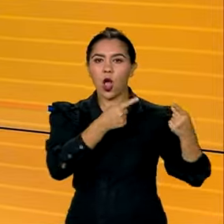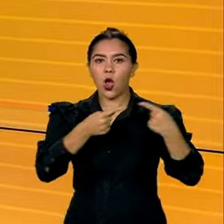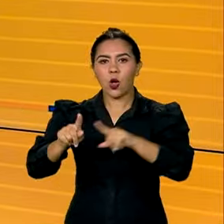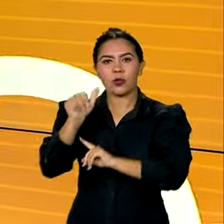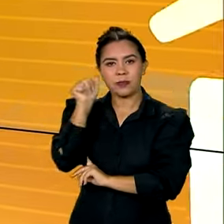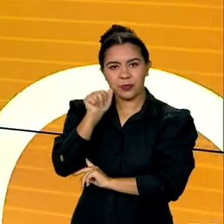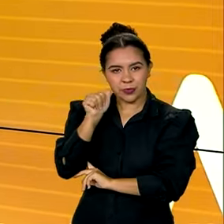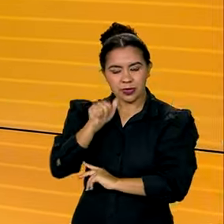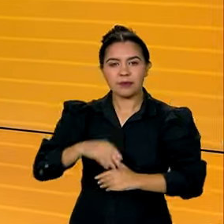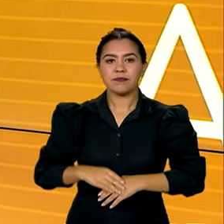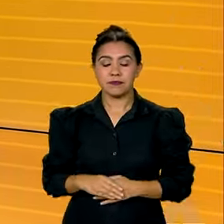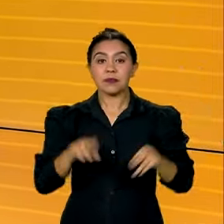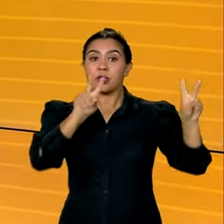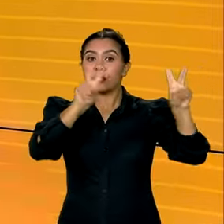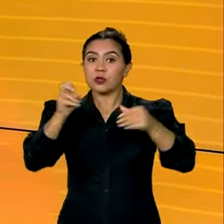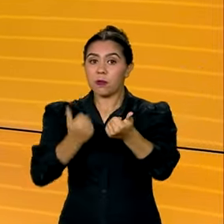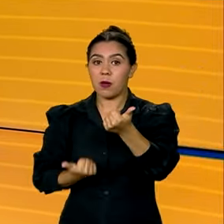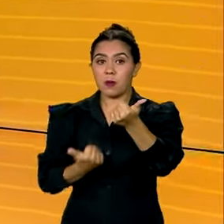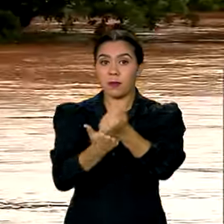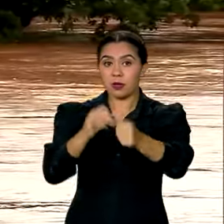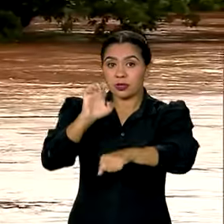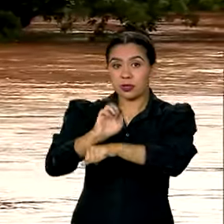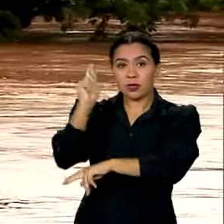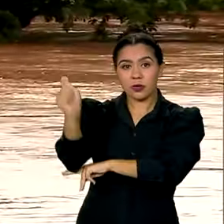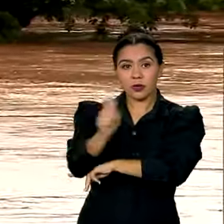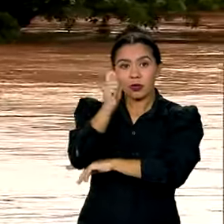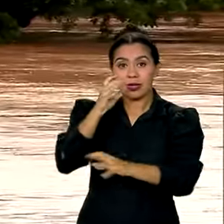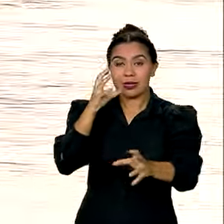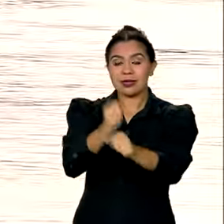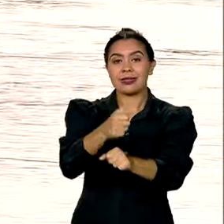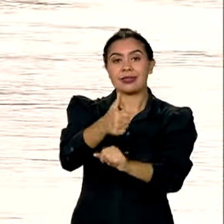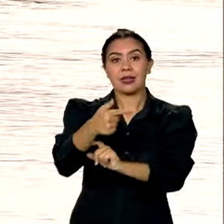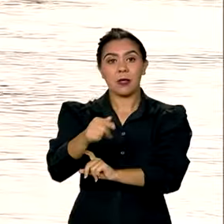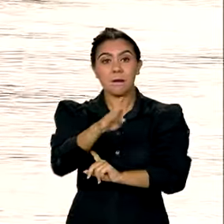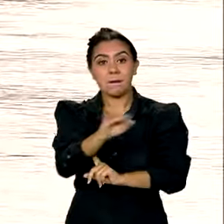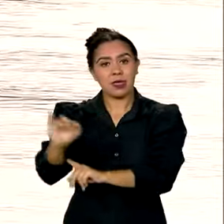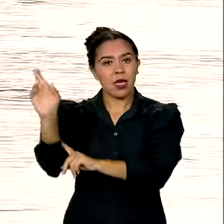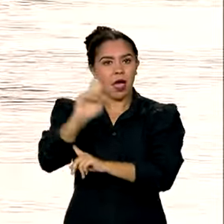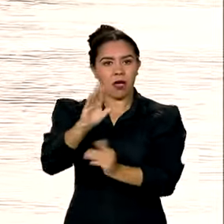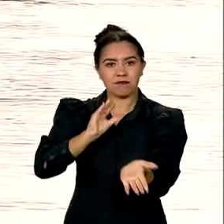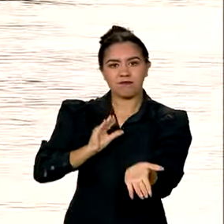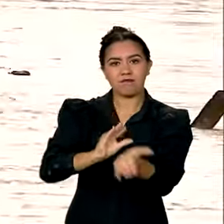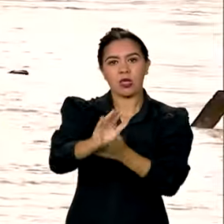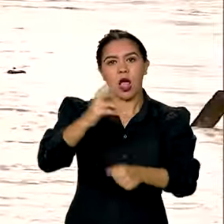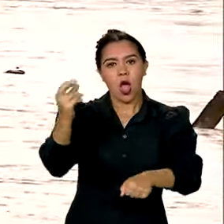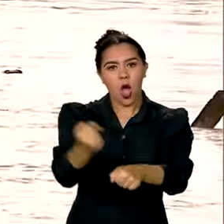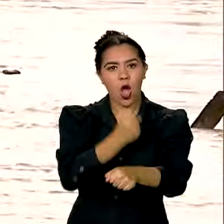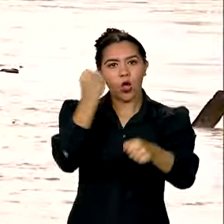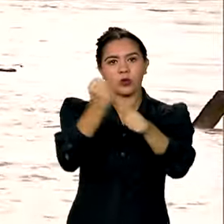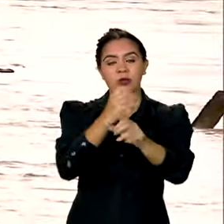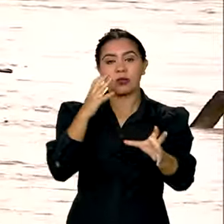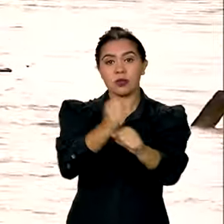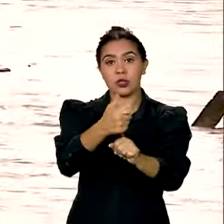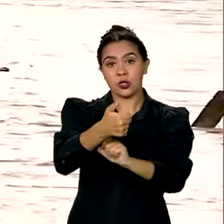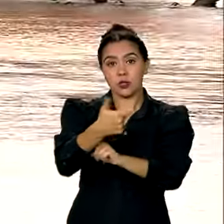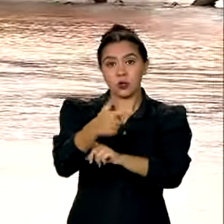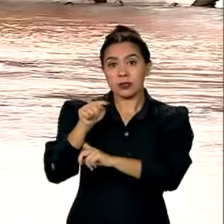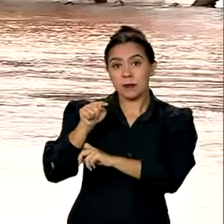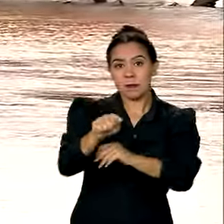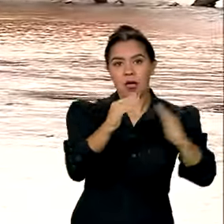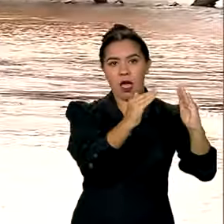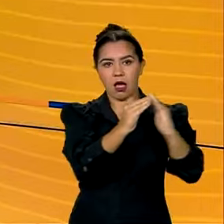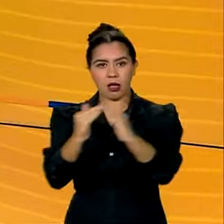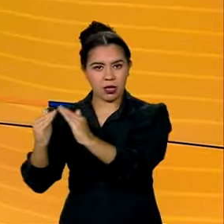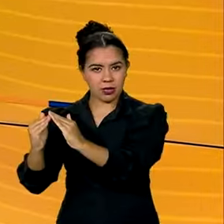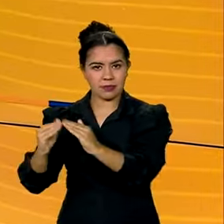mulher. Apoio ao Rio Grande do Sul, 17 bilhões de reais são destinados à construção de 12 mil moradias